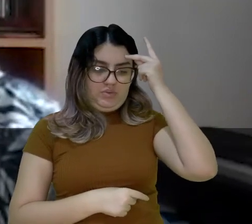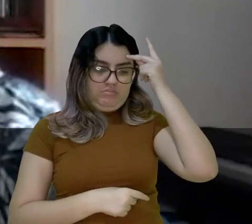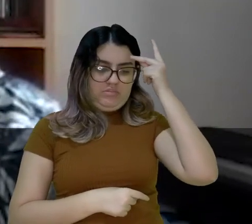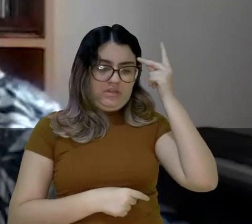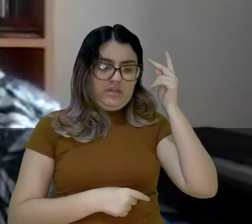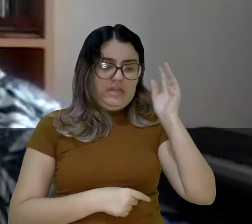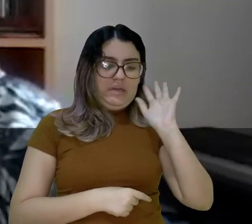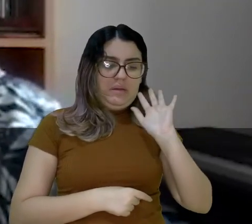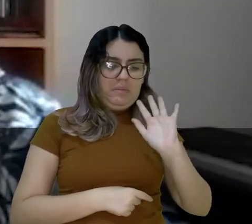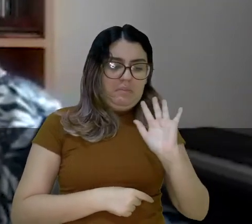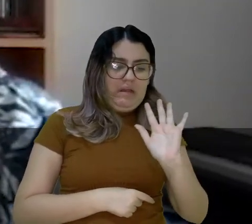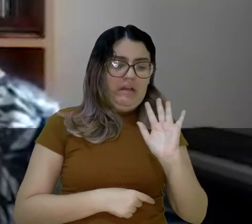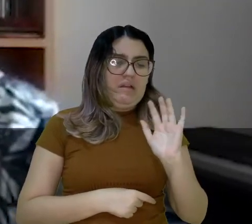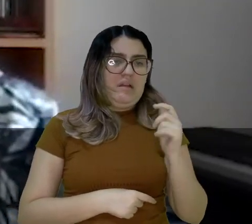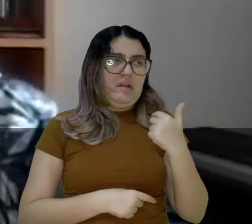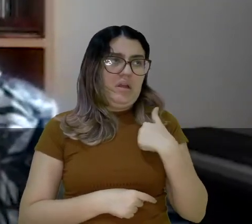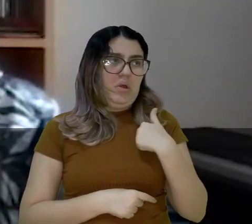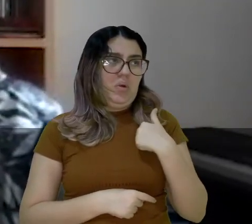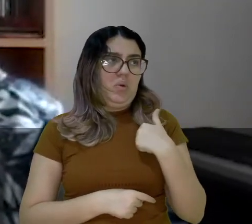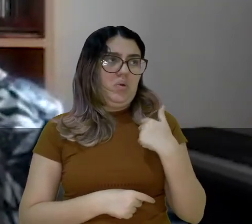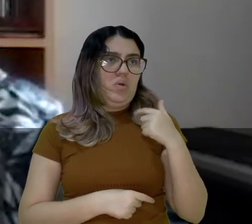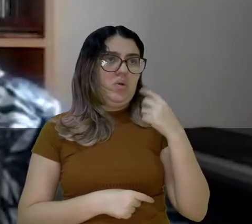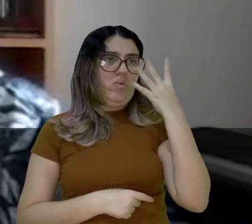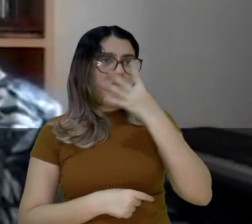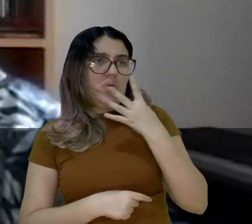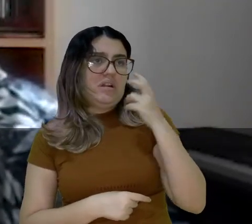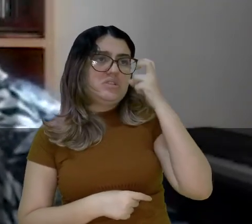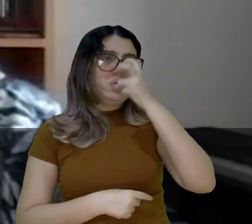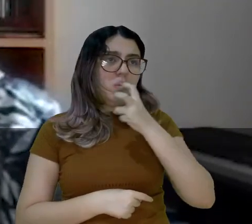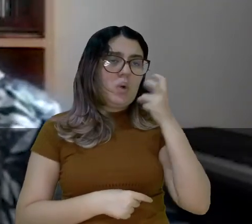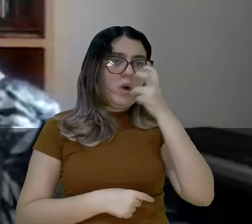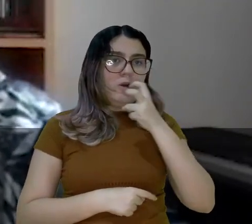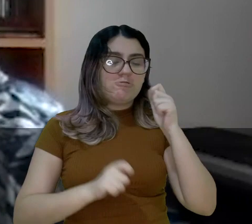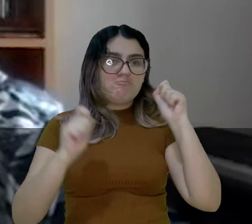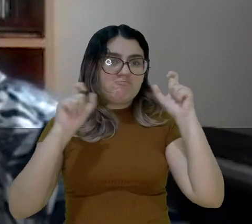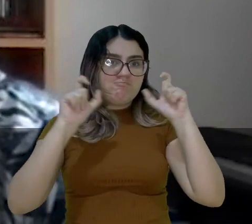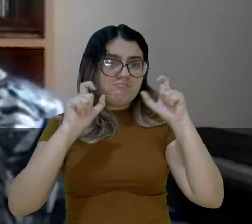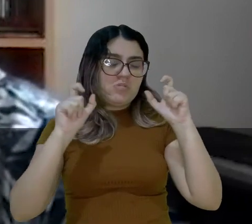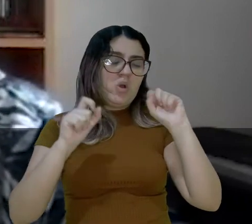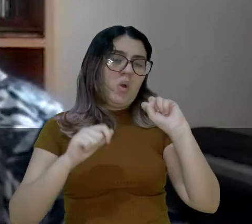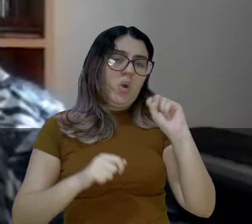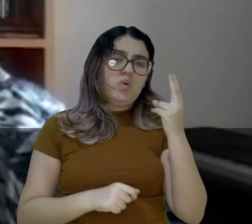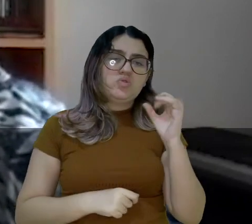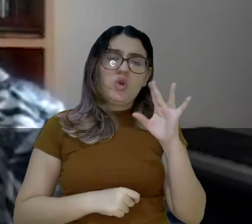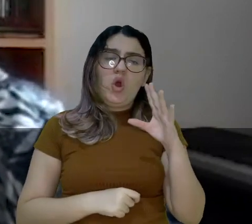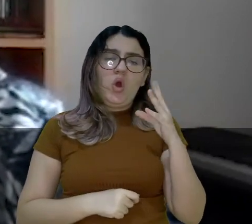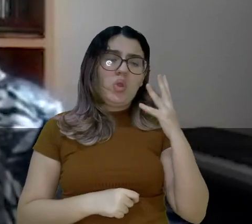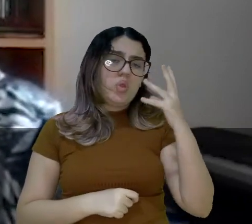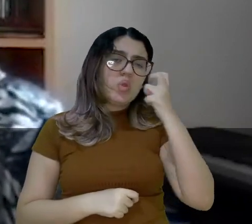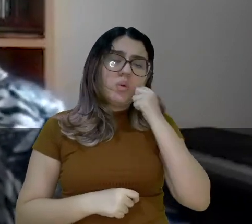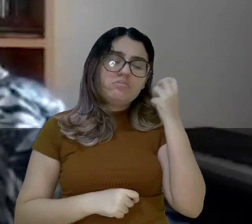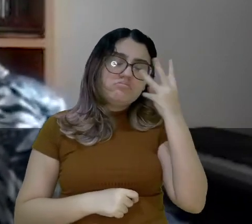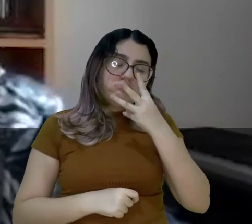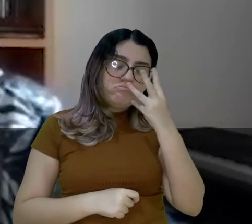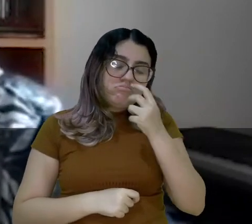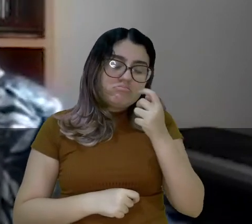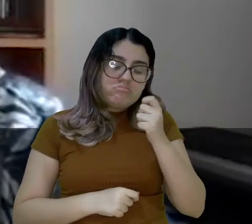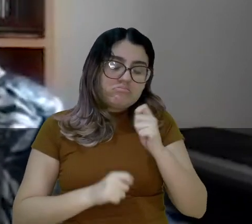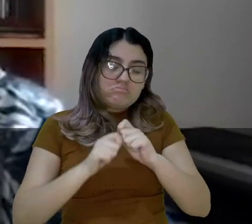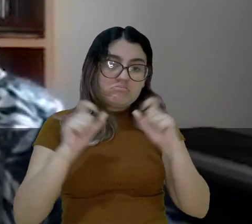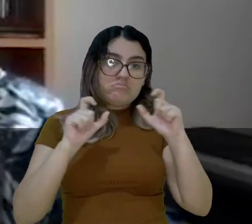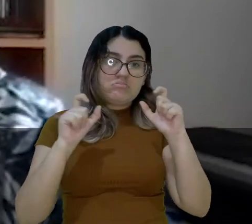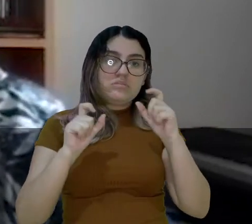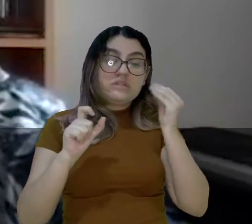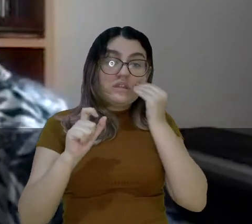pessoas. E não importa se eu não durmo quatro ou cinco horas, se eu durmo por dia três, quatro horas, não